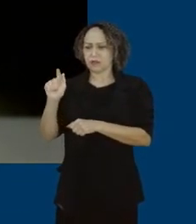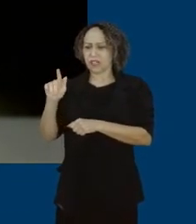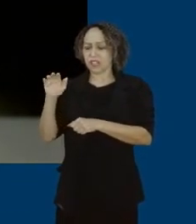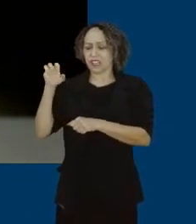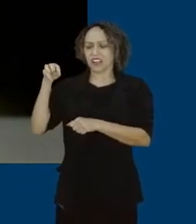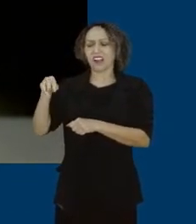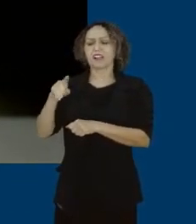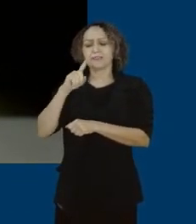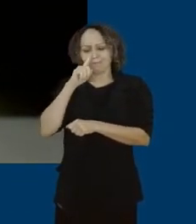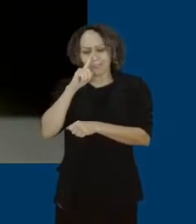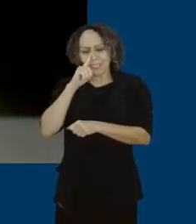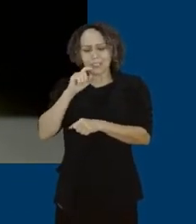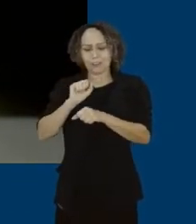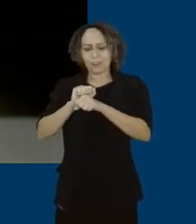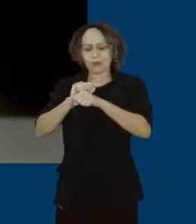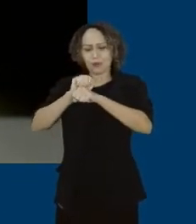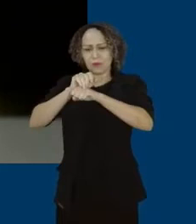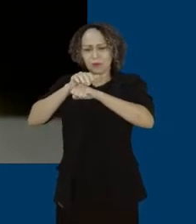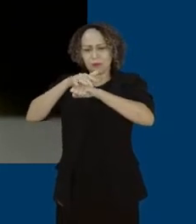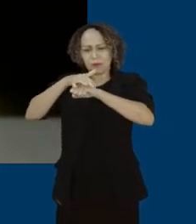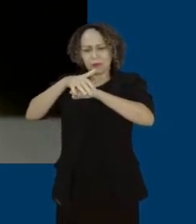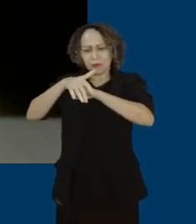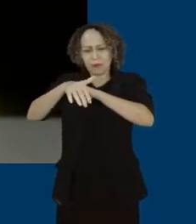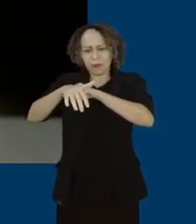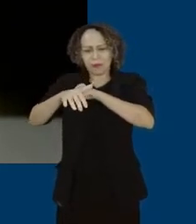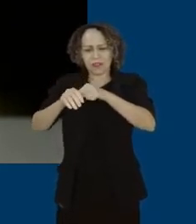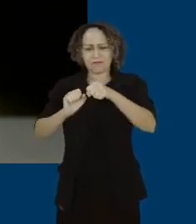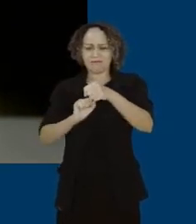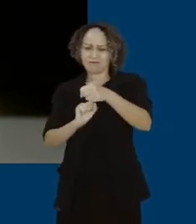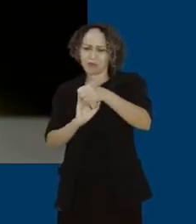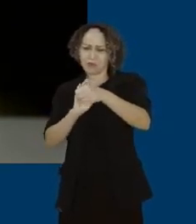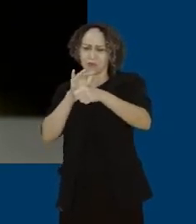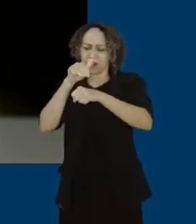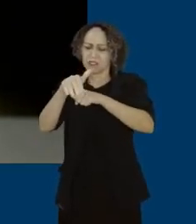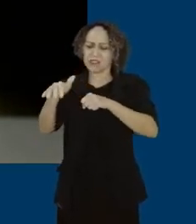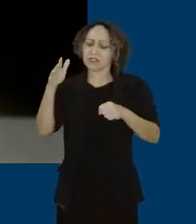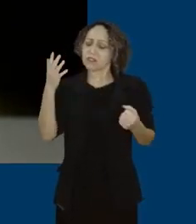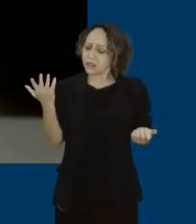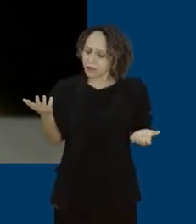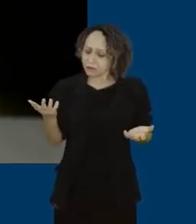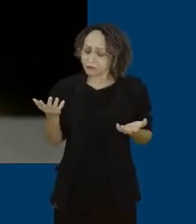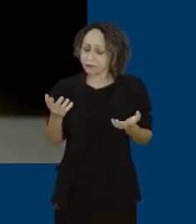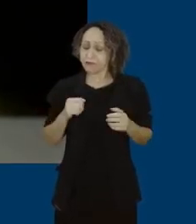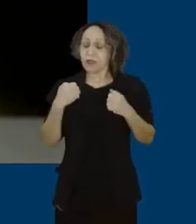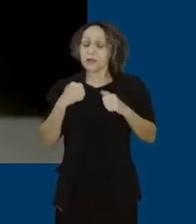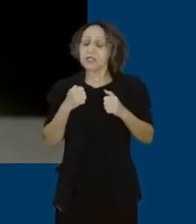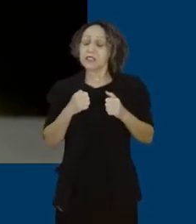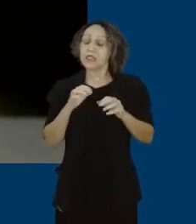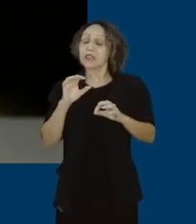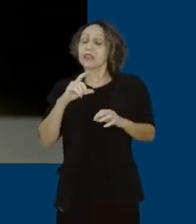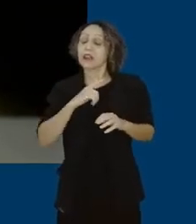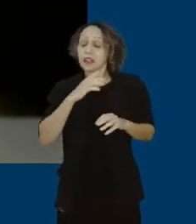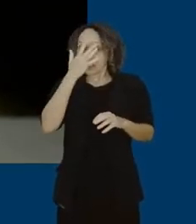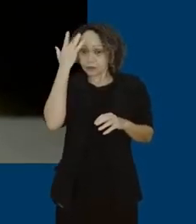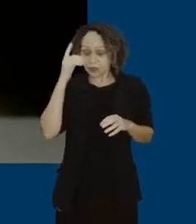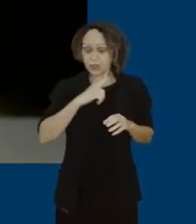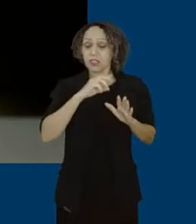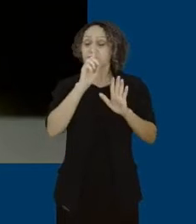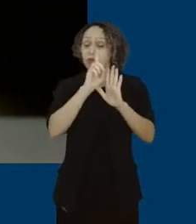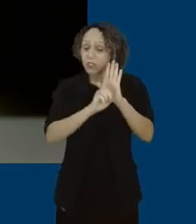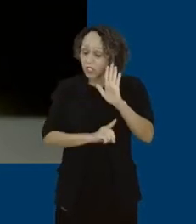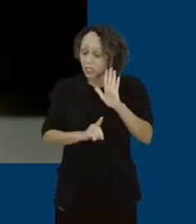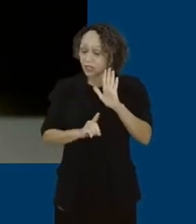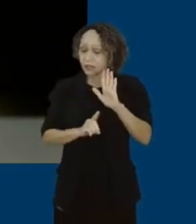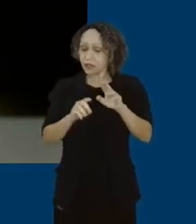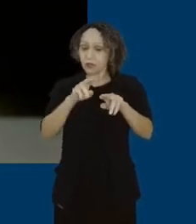porque barragens são feitas e eles são simplesmente expulsos das terras, eles têm que ter os seus direitos. Por isso,